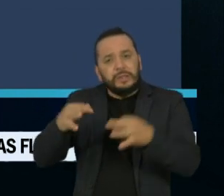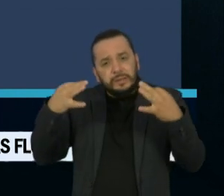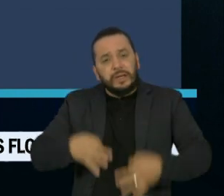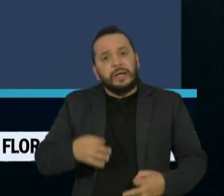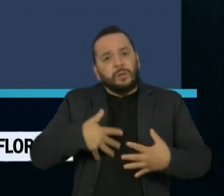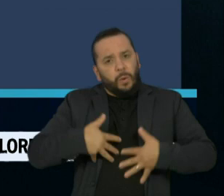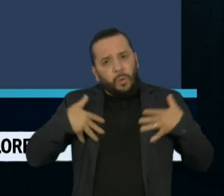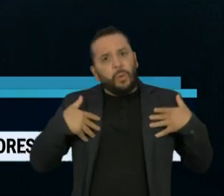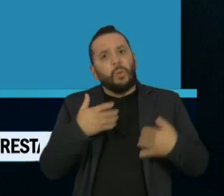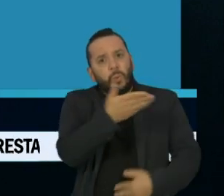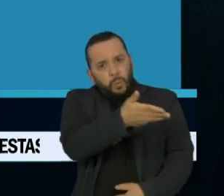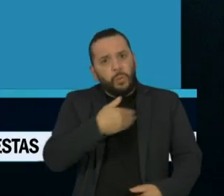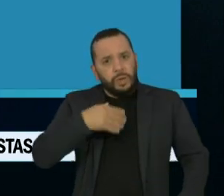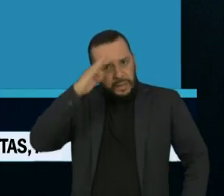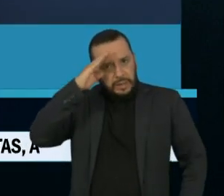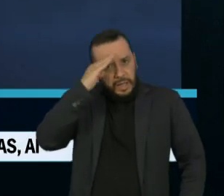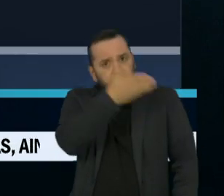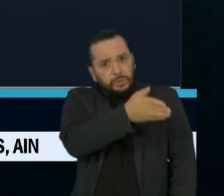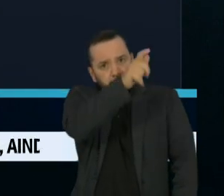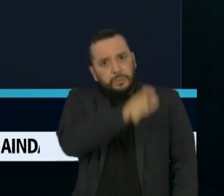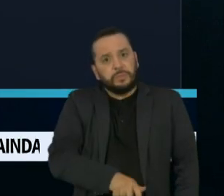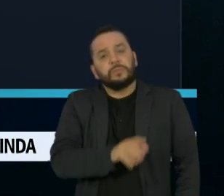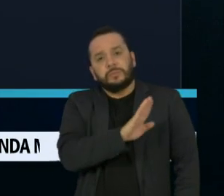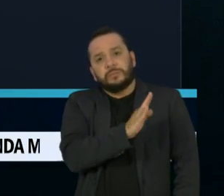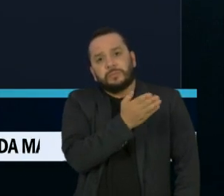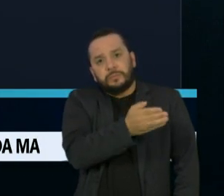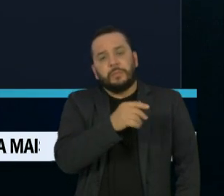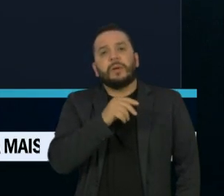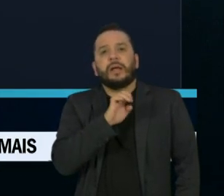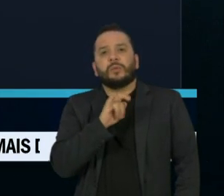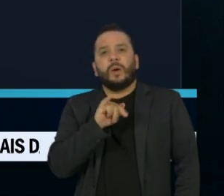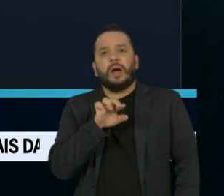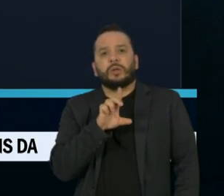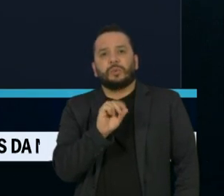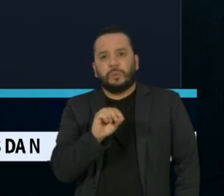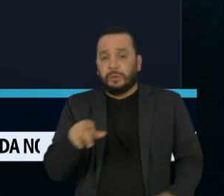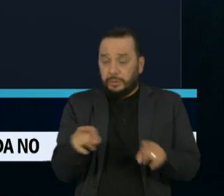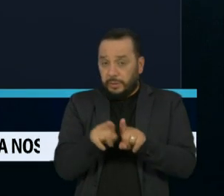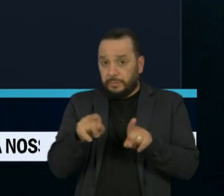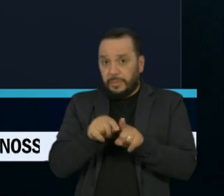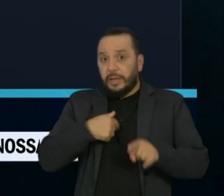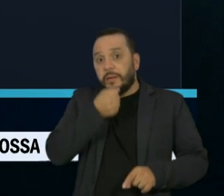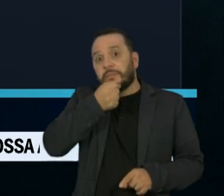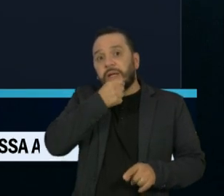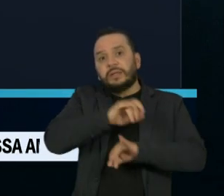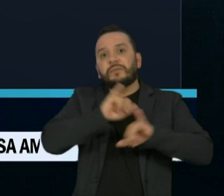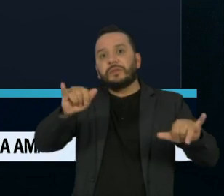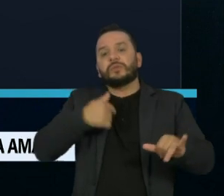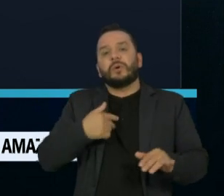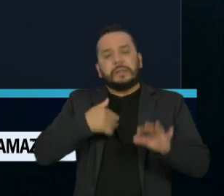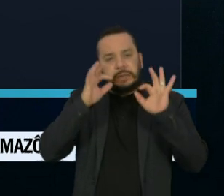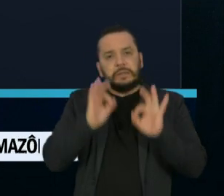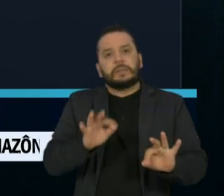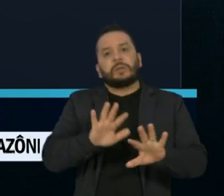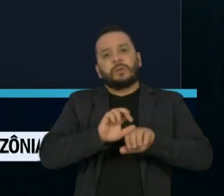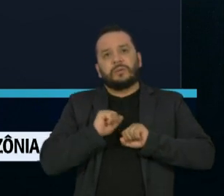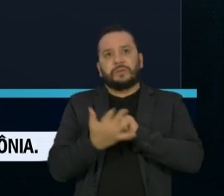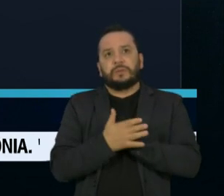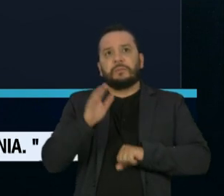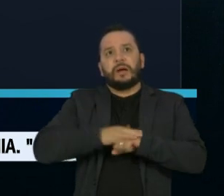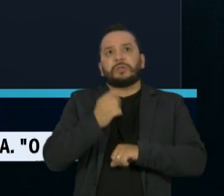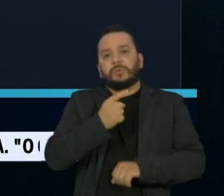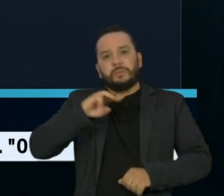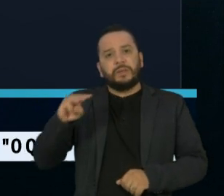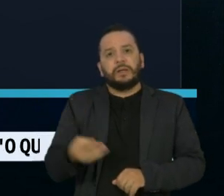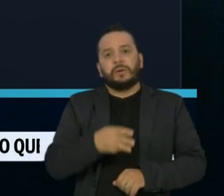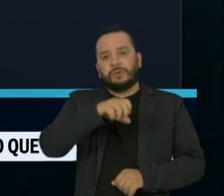do nobre soldado. De acordo com o consórcio de veículos de imprensa, o número de casos confirmados supera 1 milhão